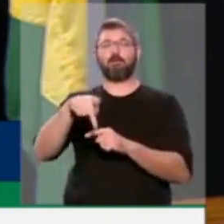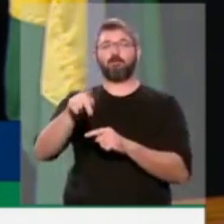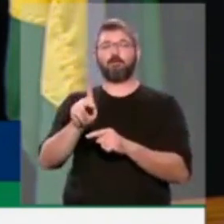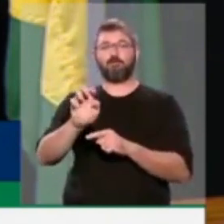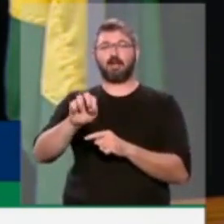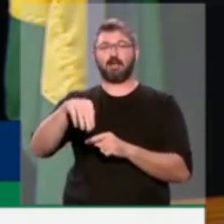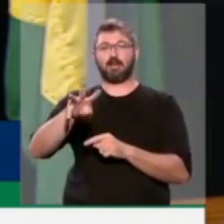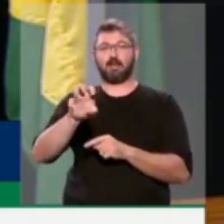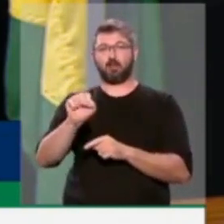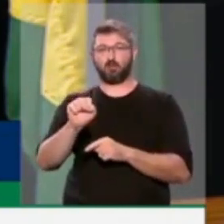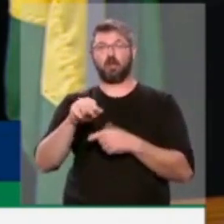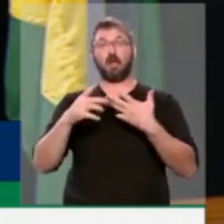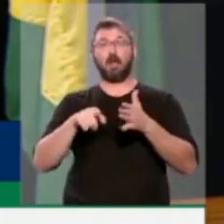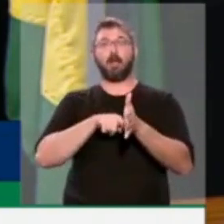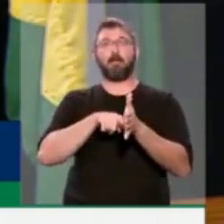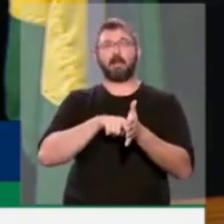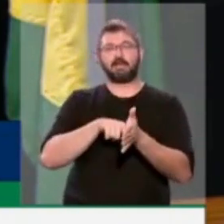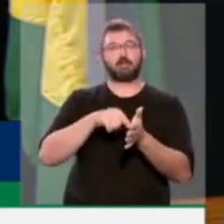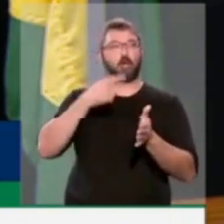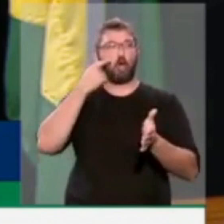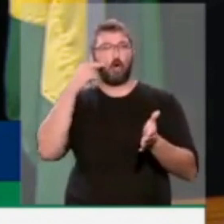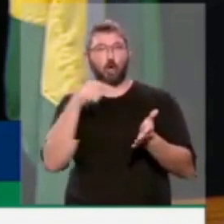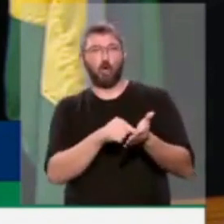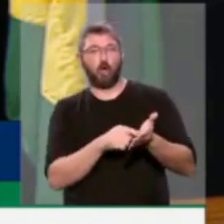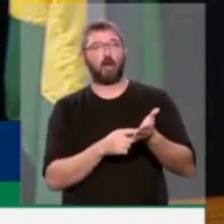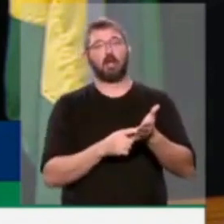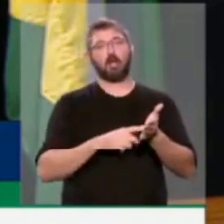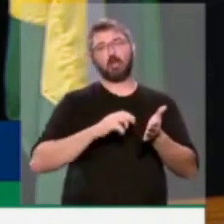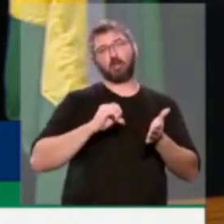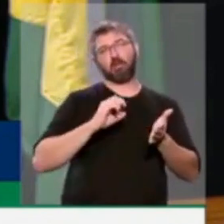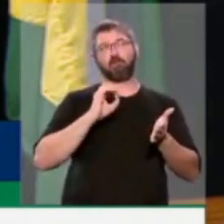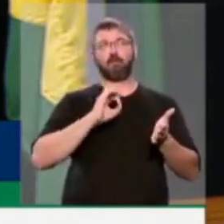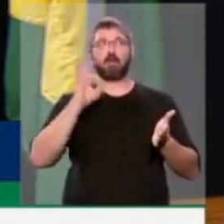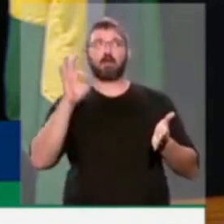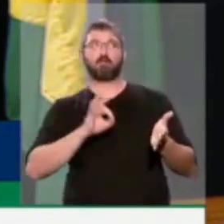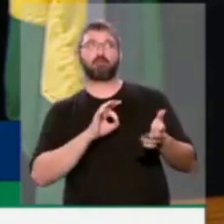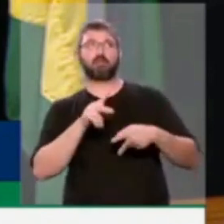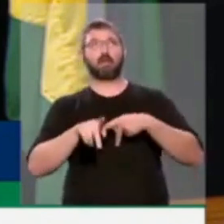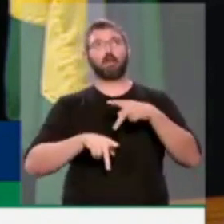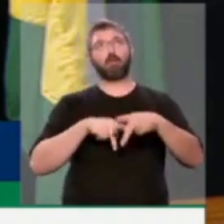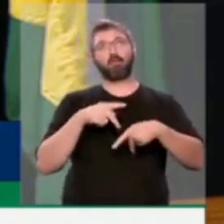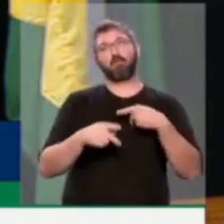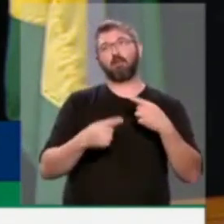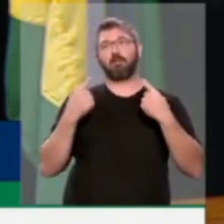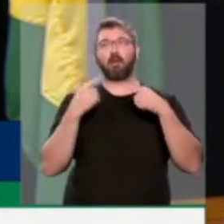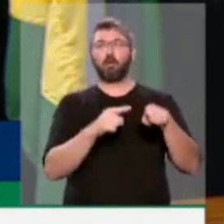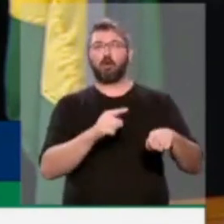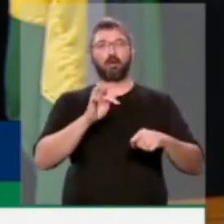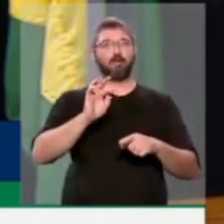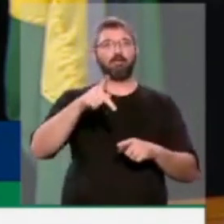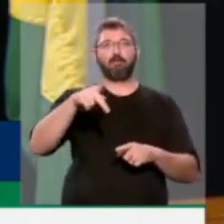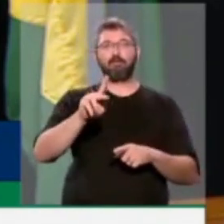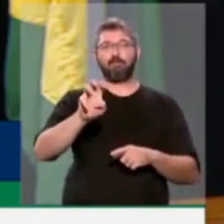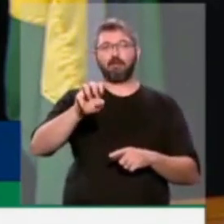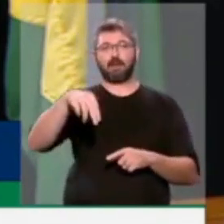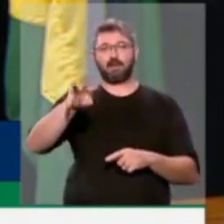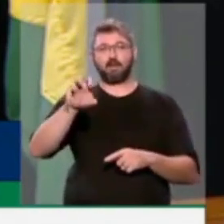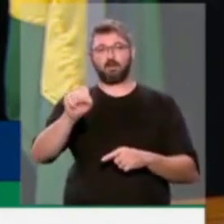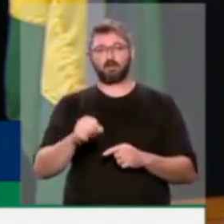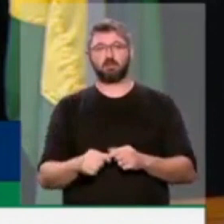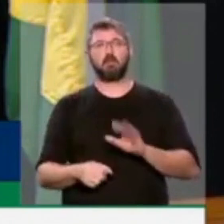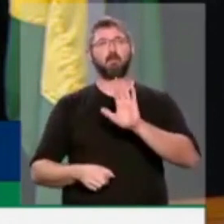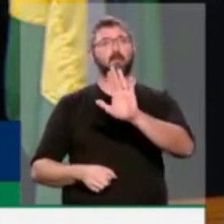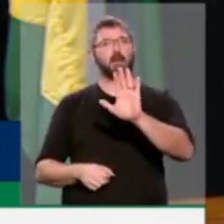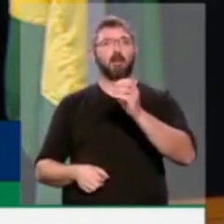aí fazem, inclusive, pesquisas, divulgam pesquisas, dizendo que 90% da população é contrário a fake news. E a